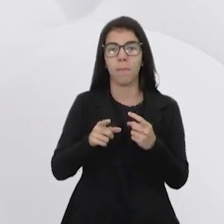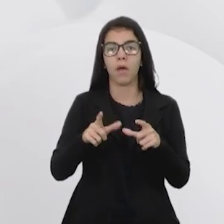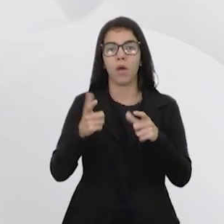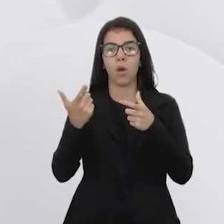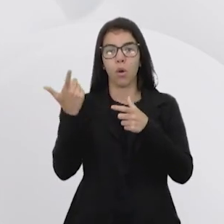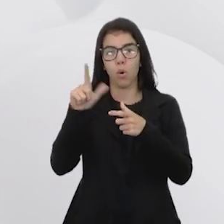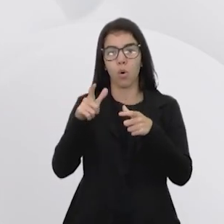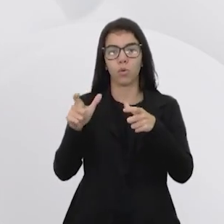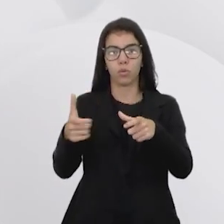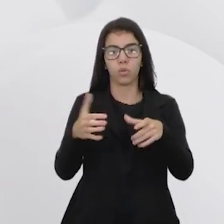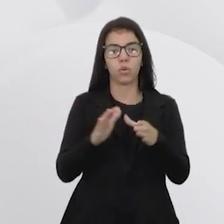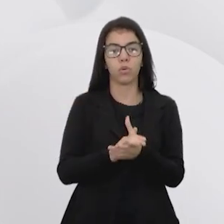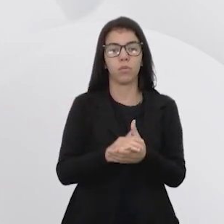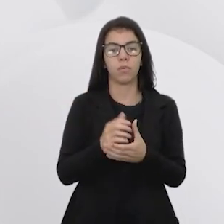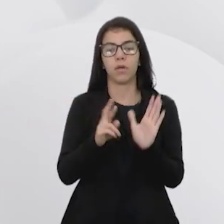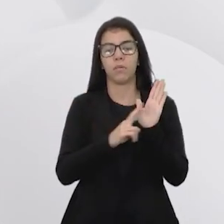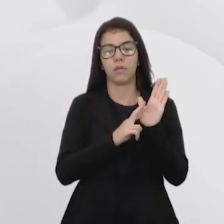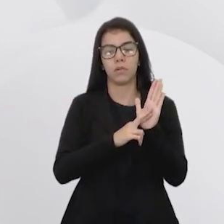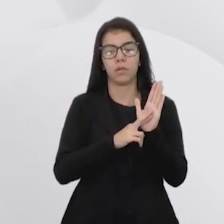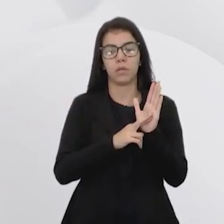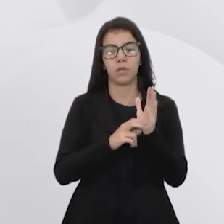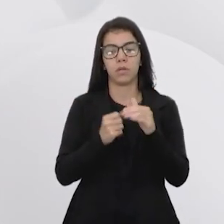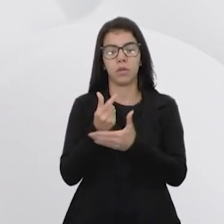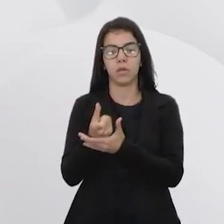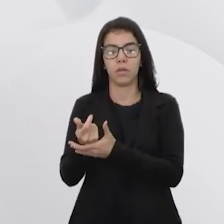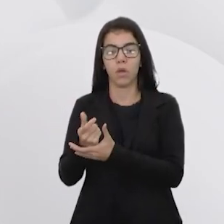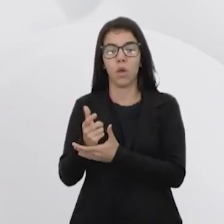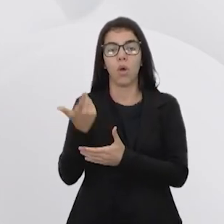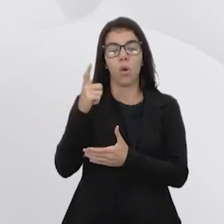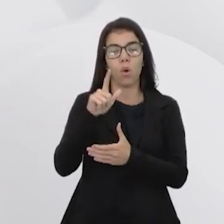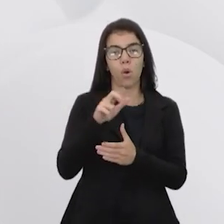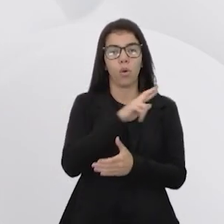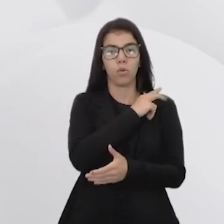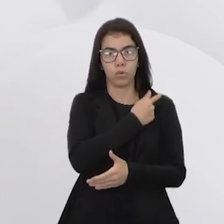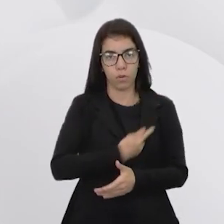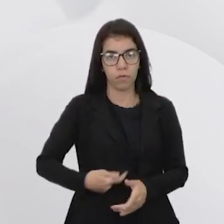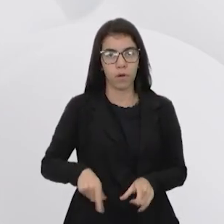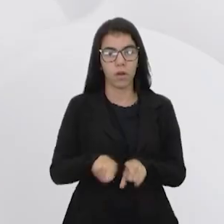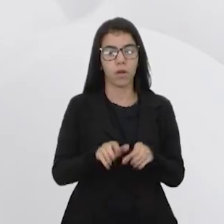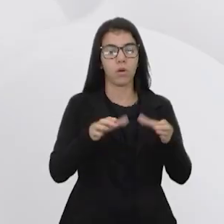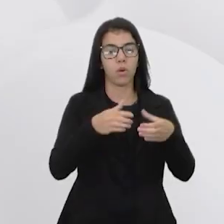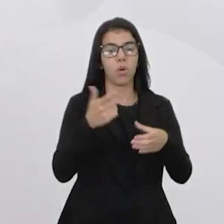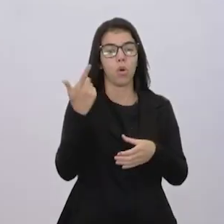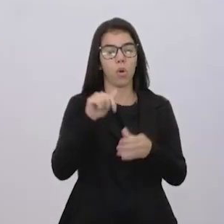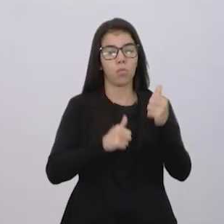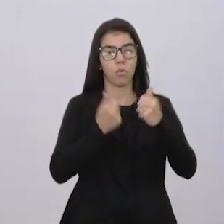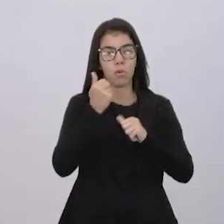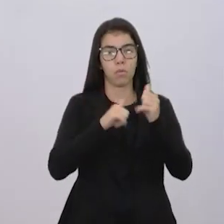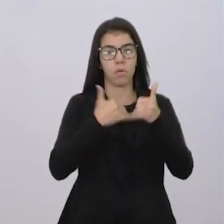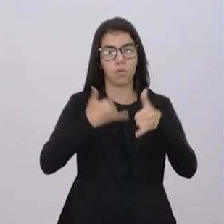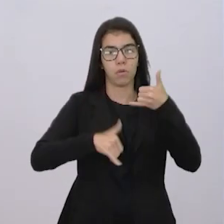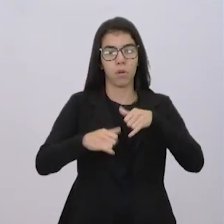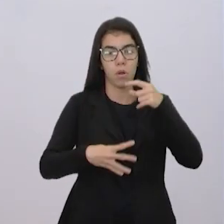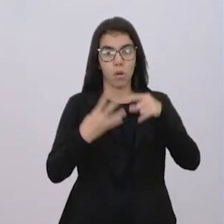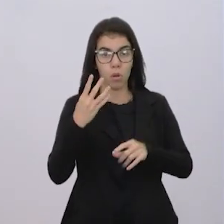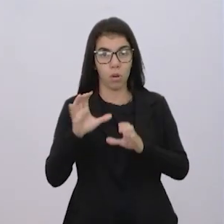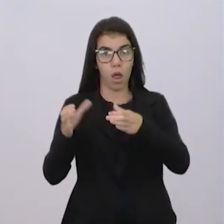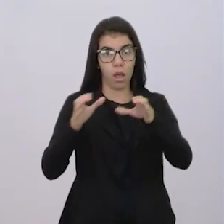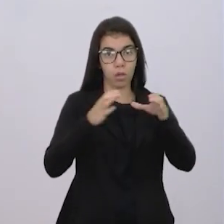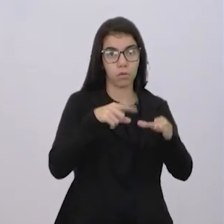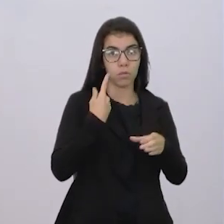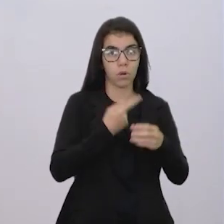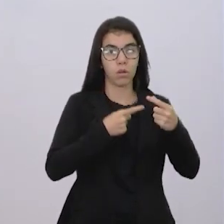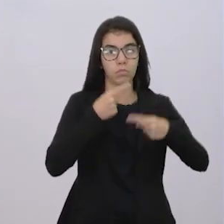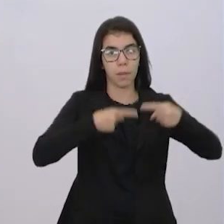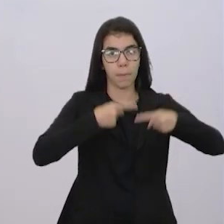representando um comércio. Outro da indústria. Outro do governo. E a gente faz um debate. Dentre esses quatro grupos, né? E a gente